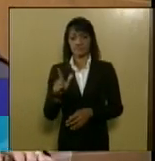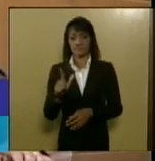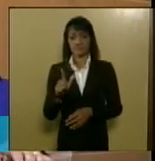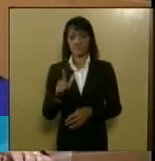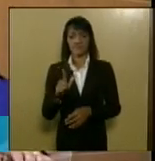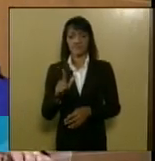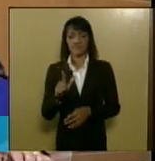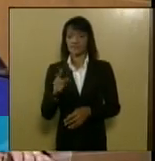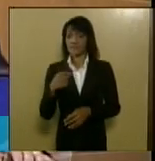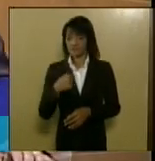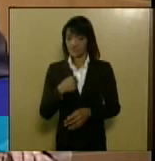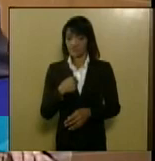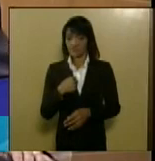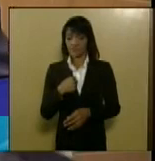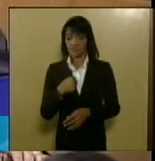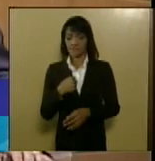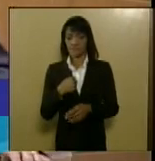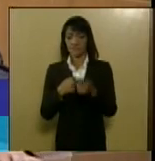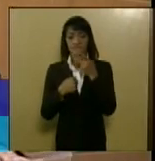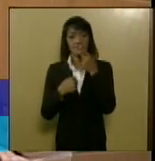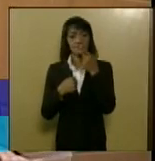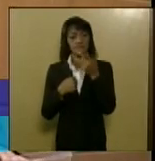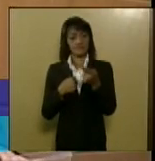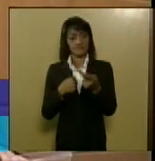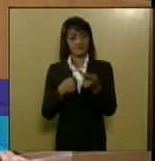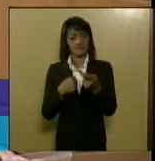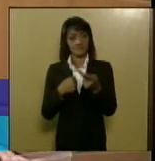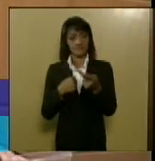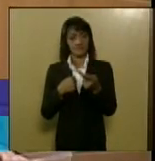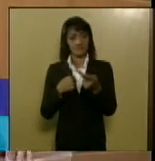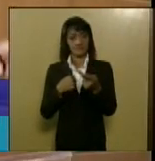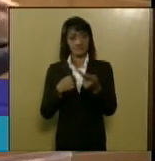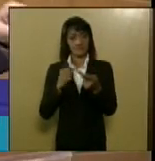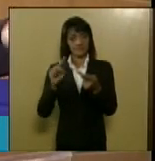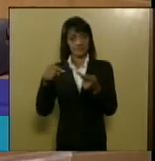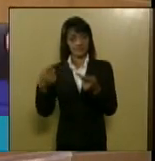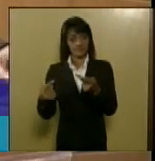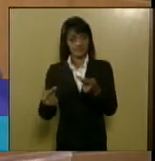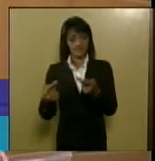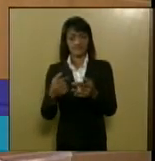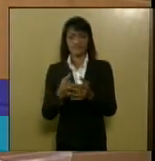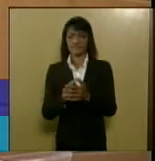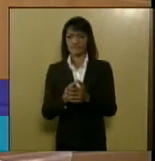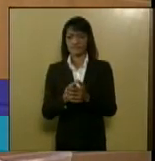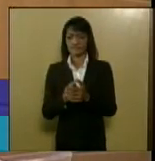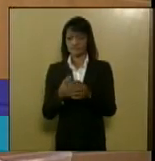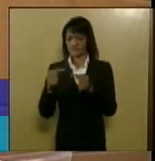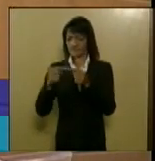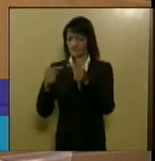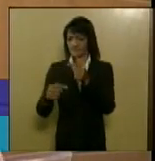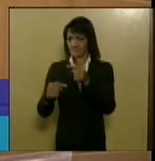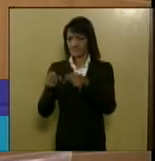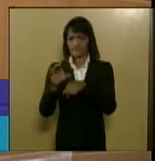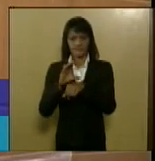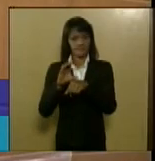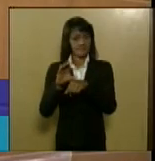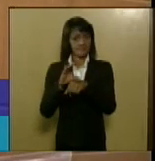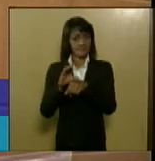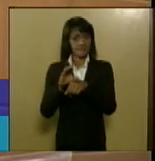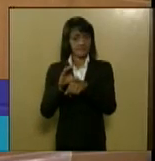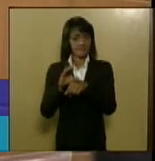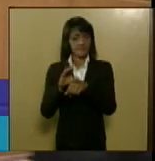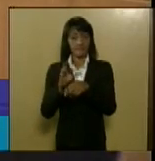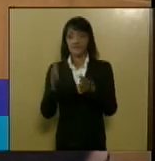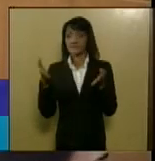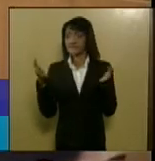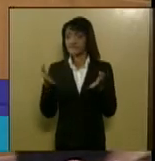falar outro dia no grande expediente, que julgou como inconstitucional. E hoje,